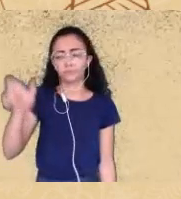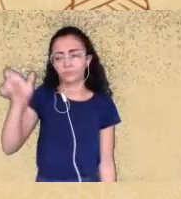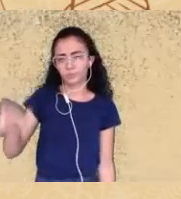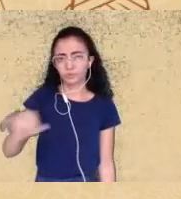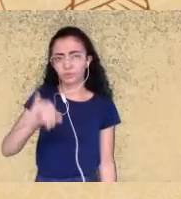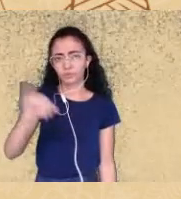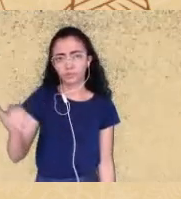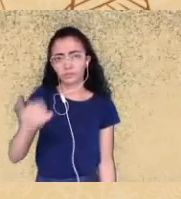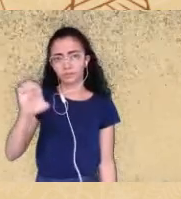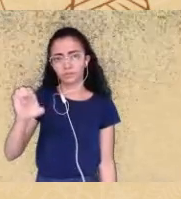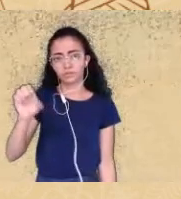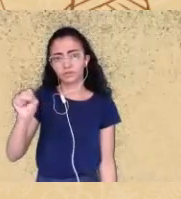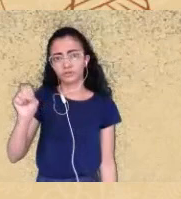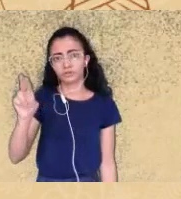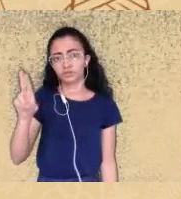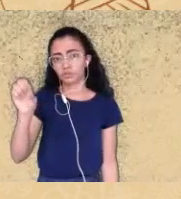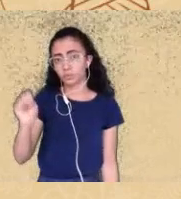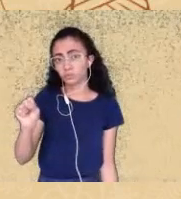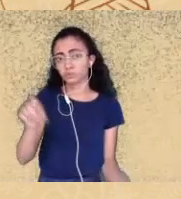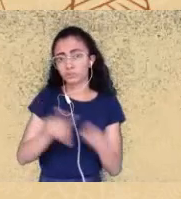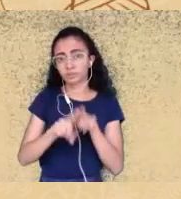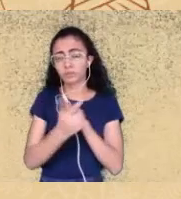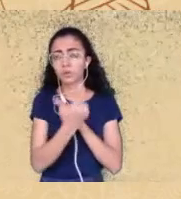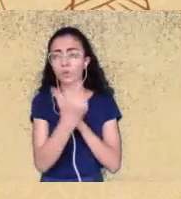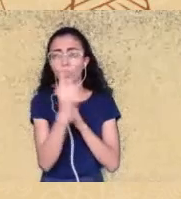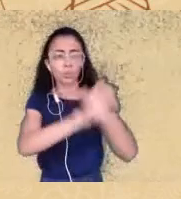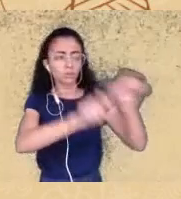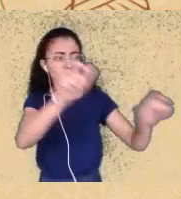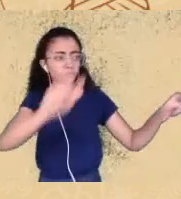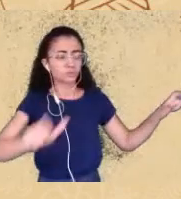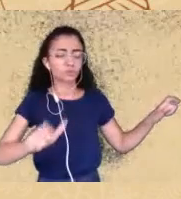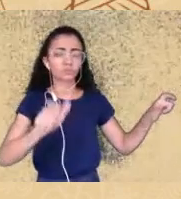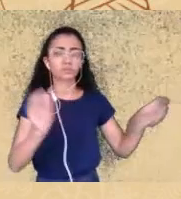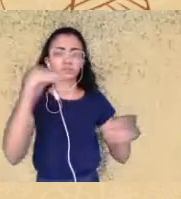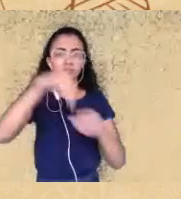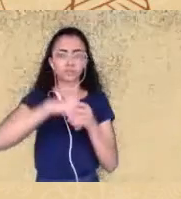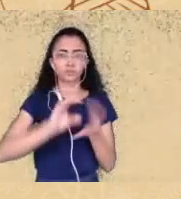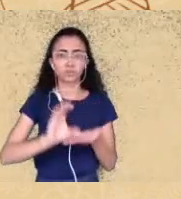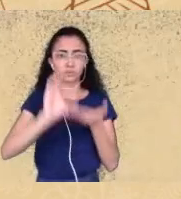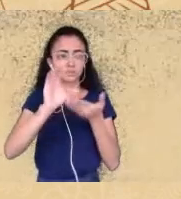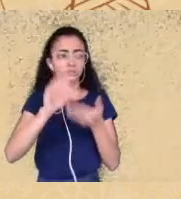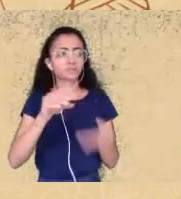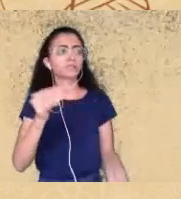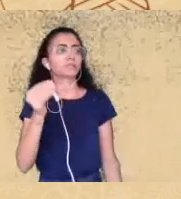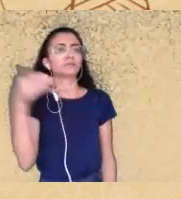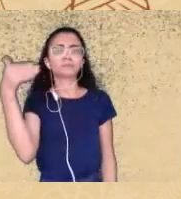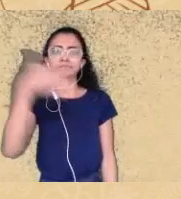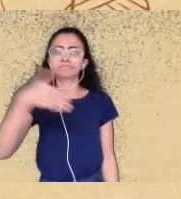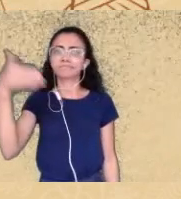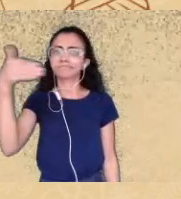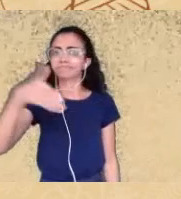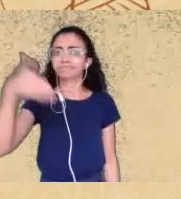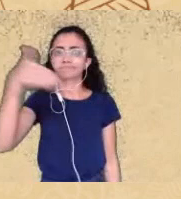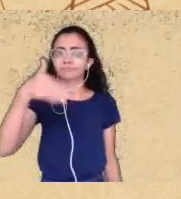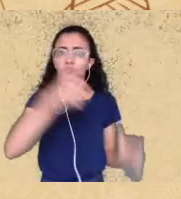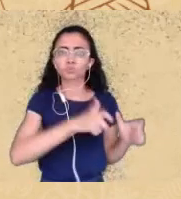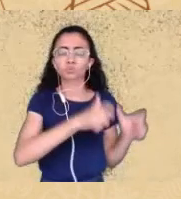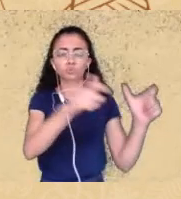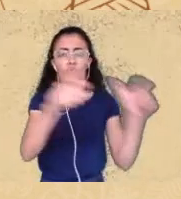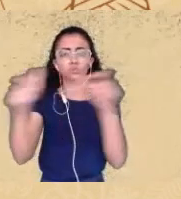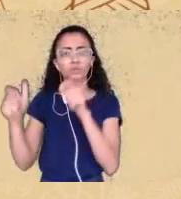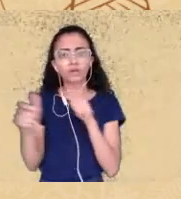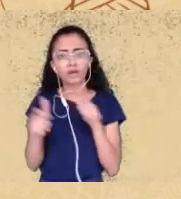conselheiras tem cada vez mais persistentemente participado dos lugares de negociação